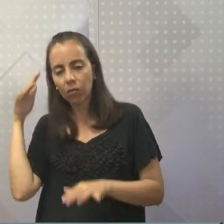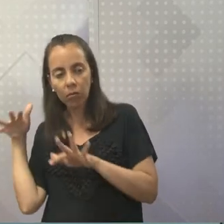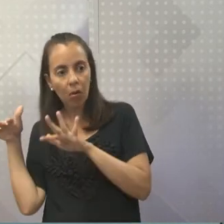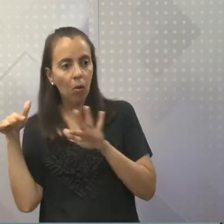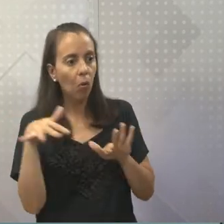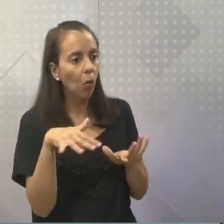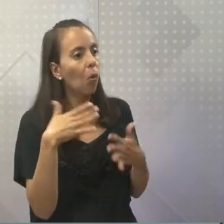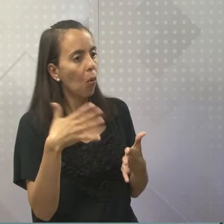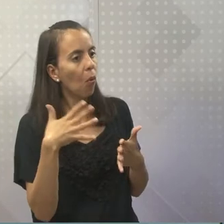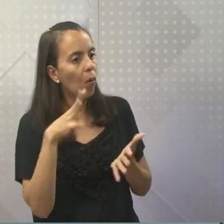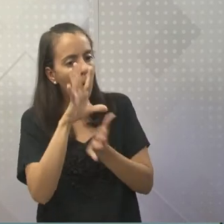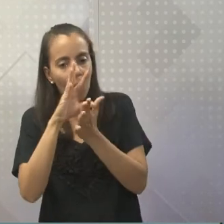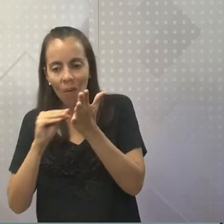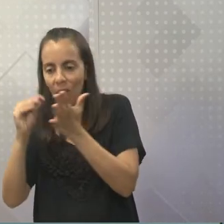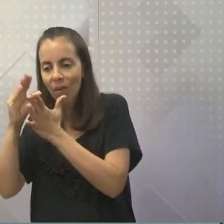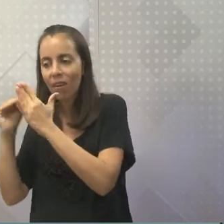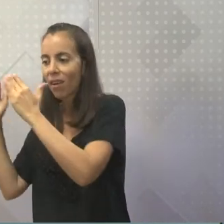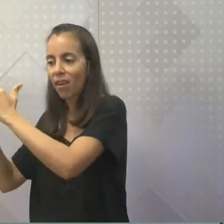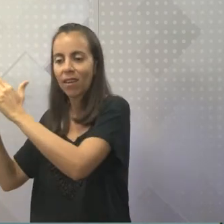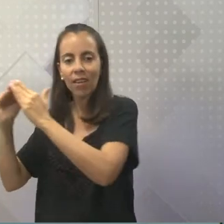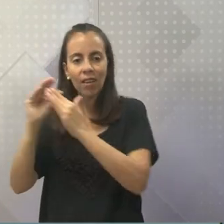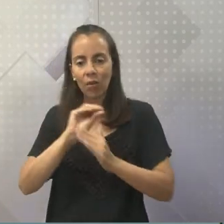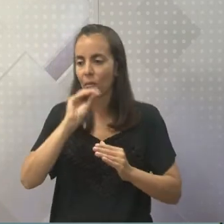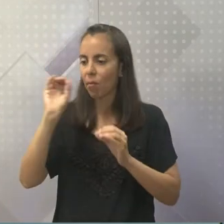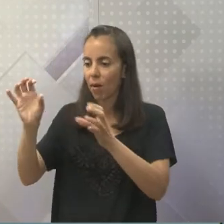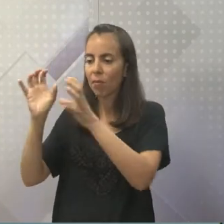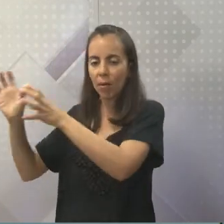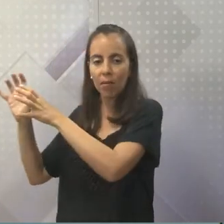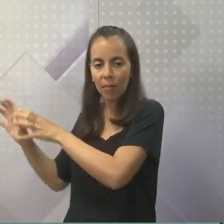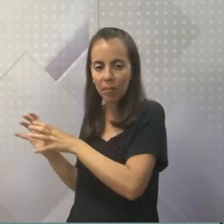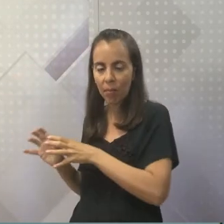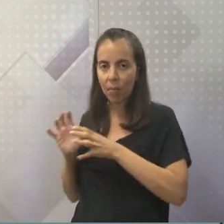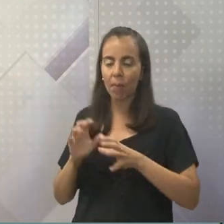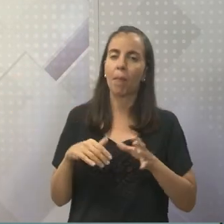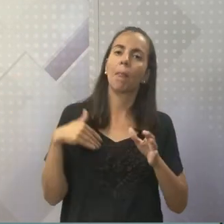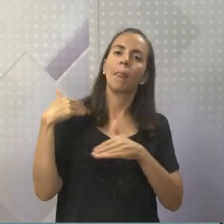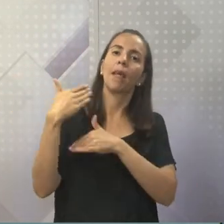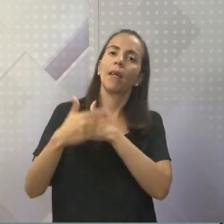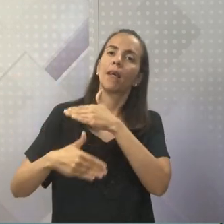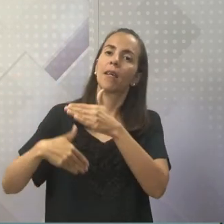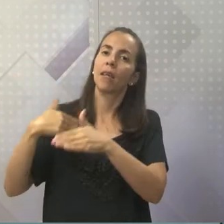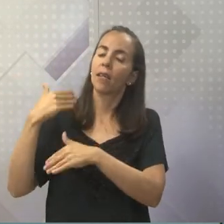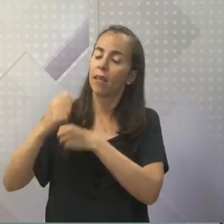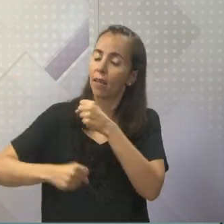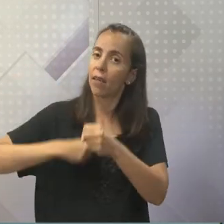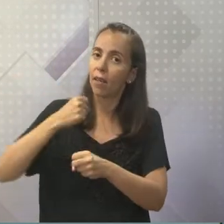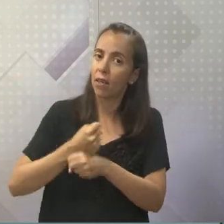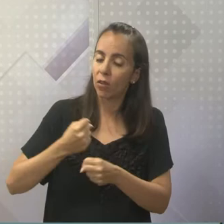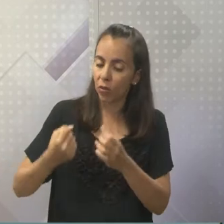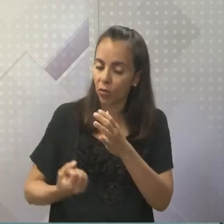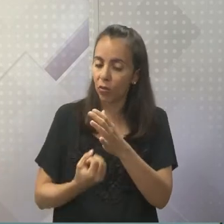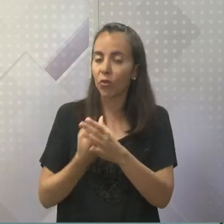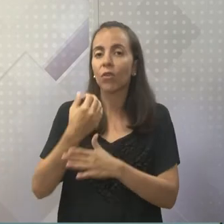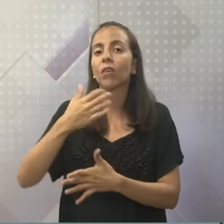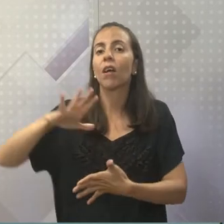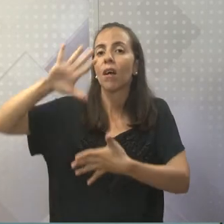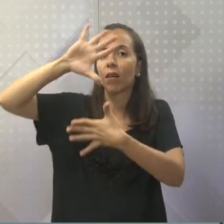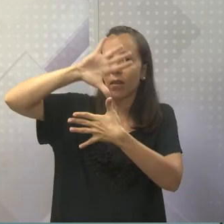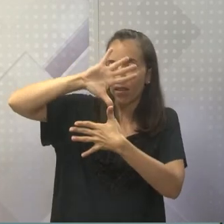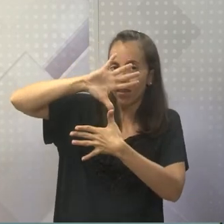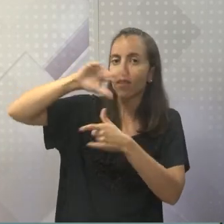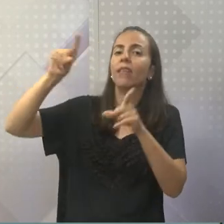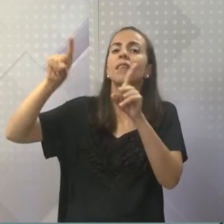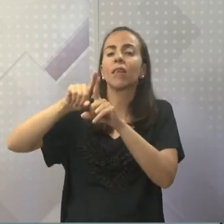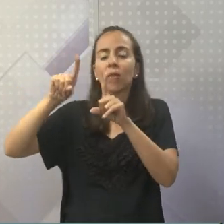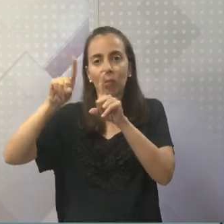reproduziam aquilo na sua casa. E com o passar dos anos, chega o quê? Na América, e na América, eles